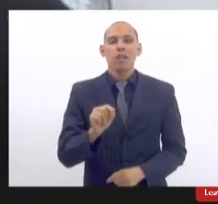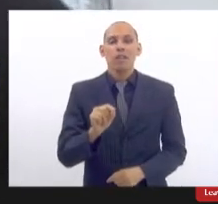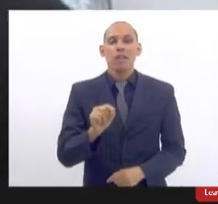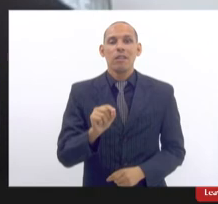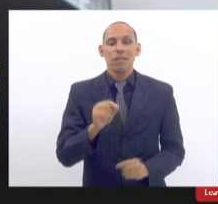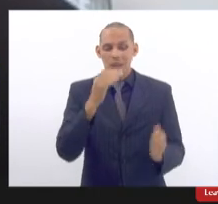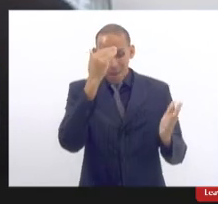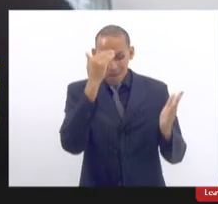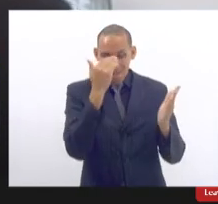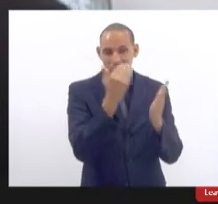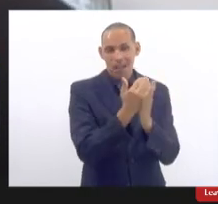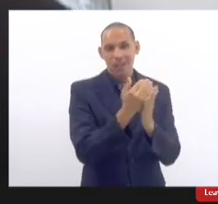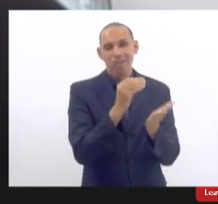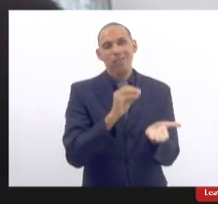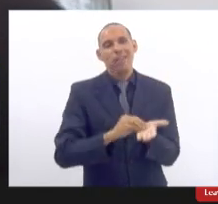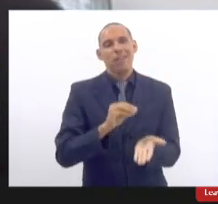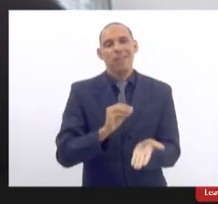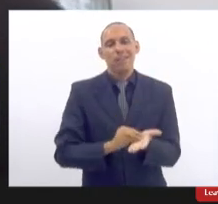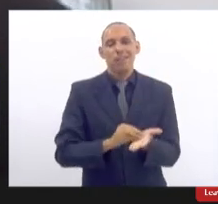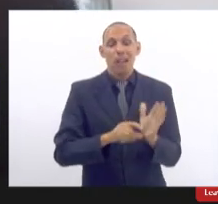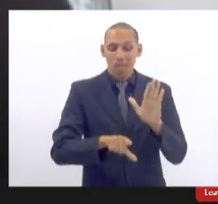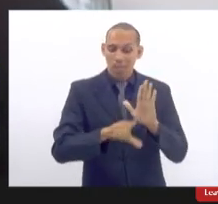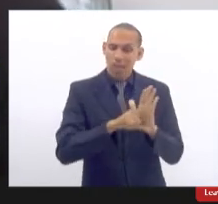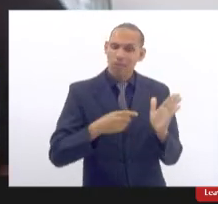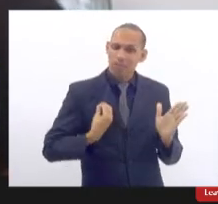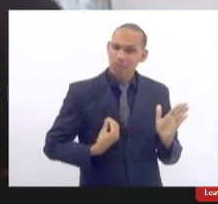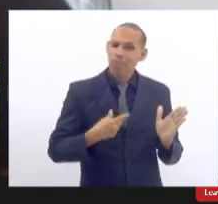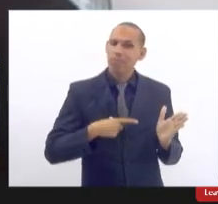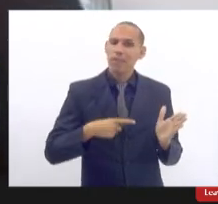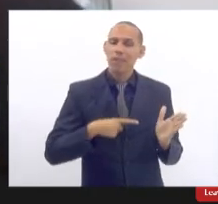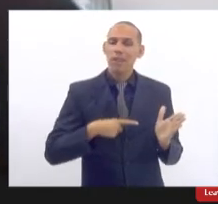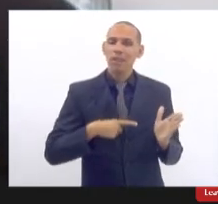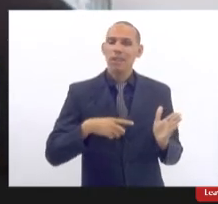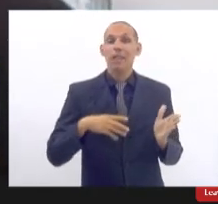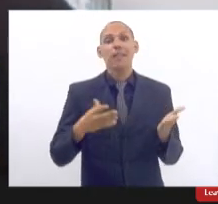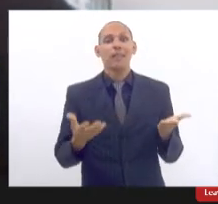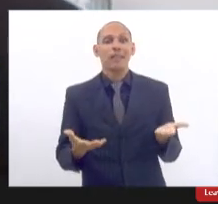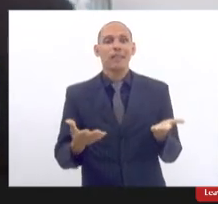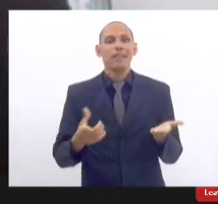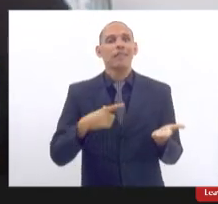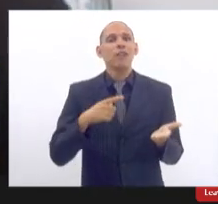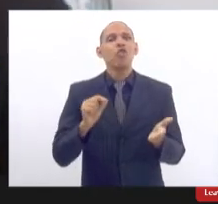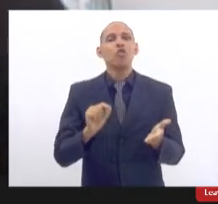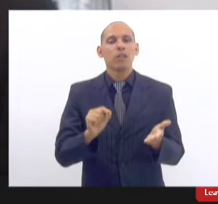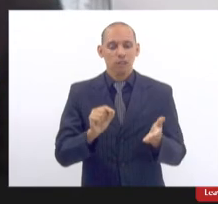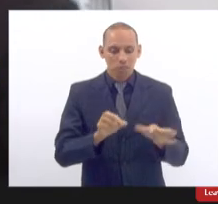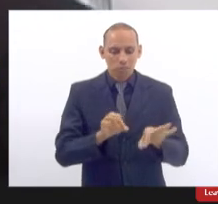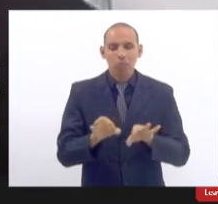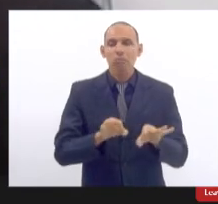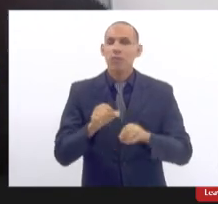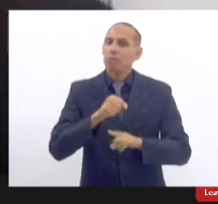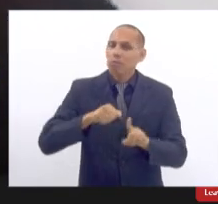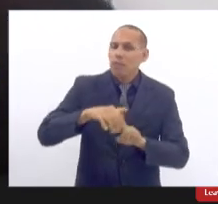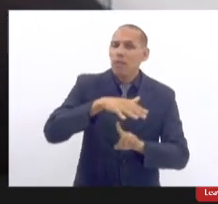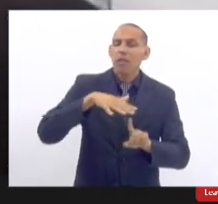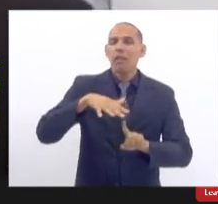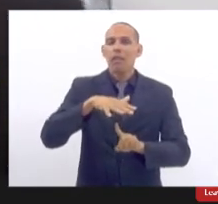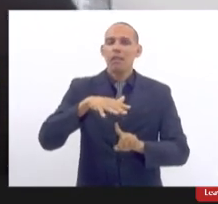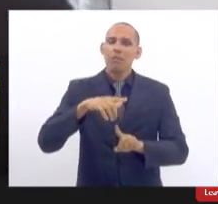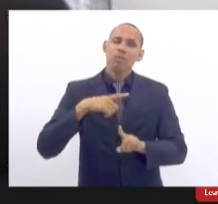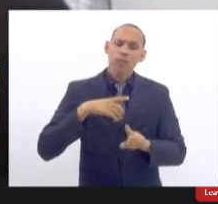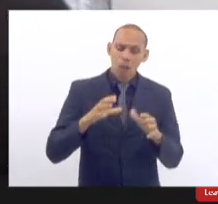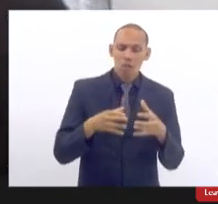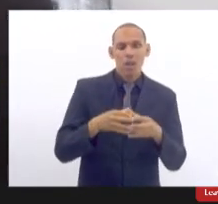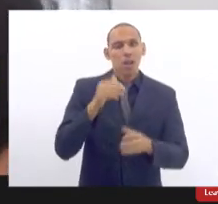cumprimento das leis que existem e aí nós temos o controle social nós temos os conselhos de